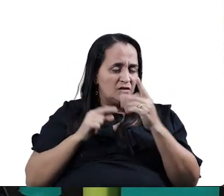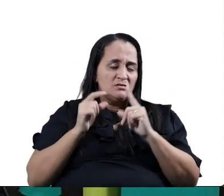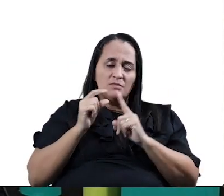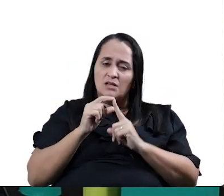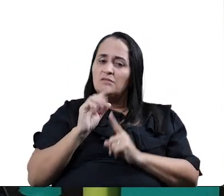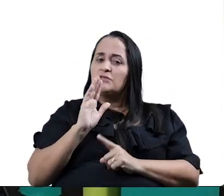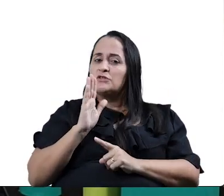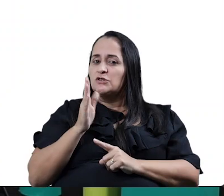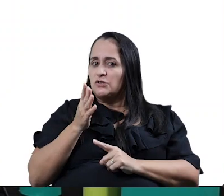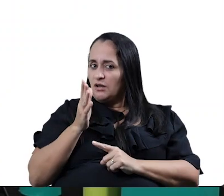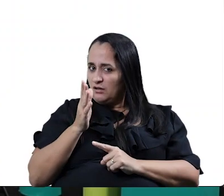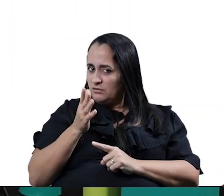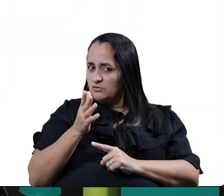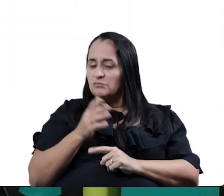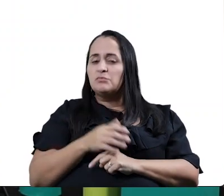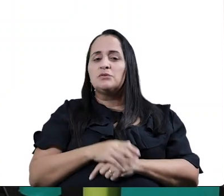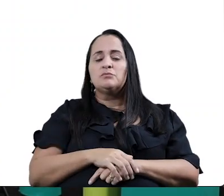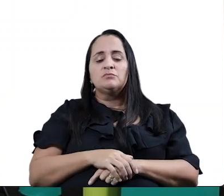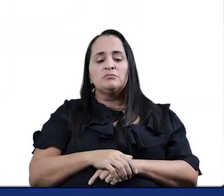Vamos lá.